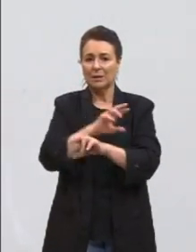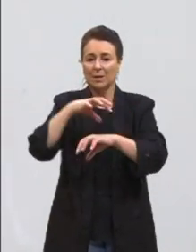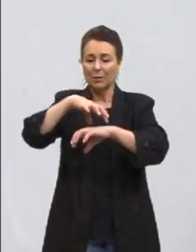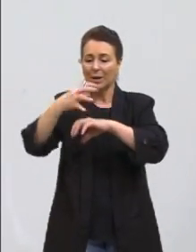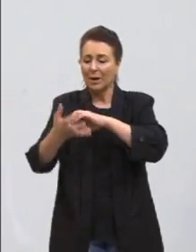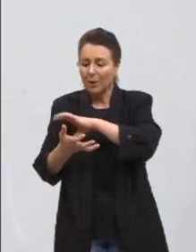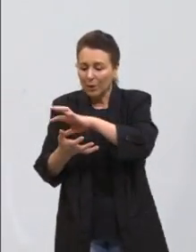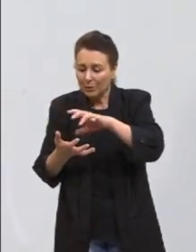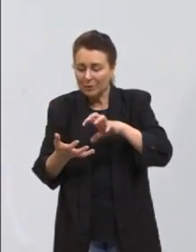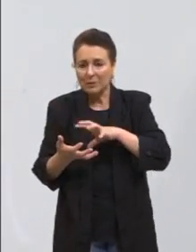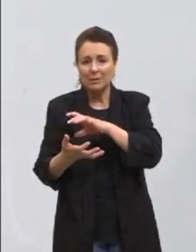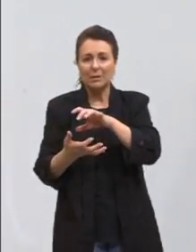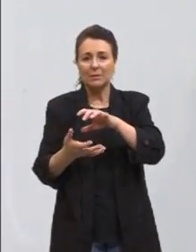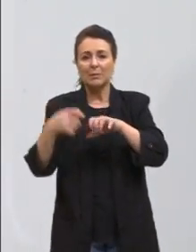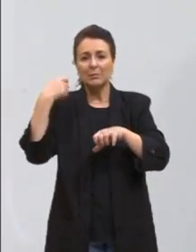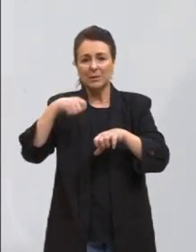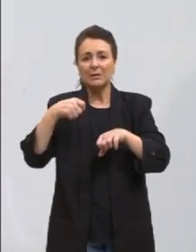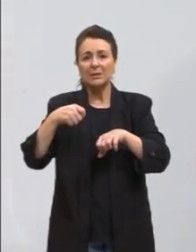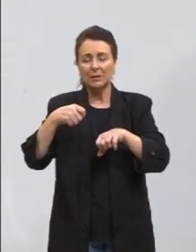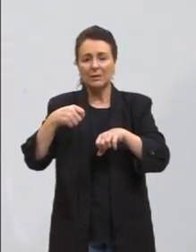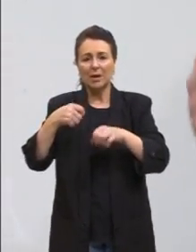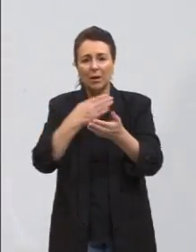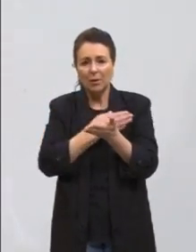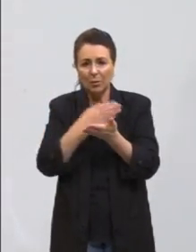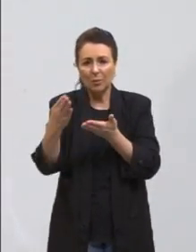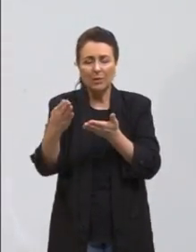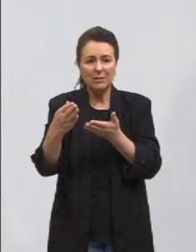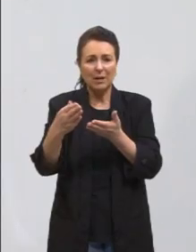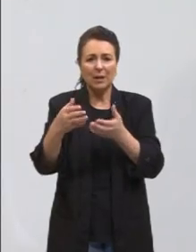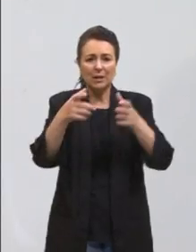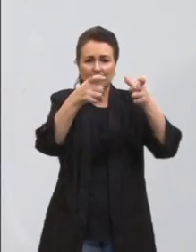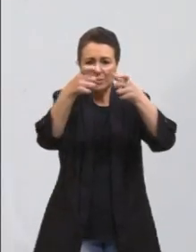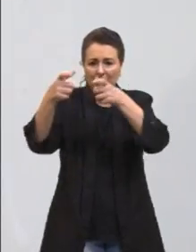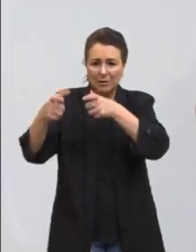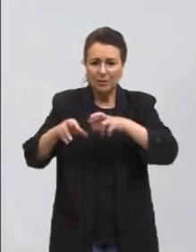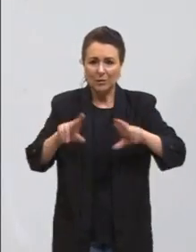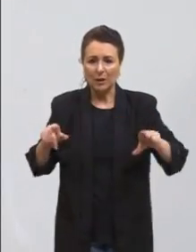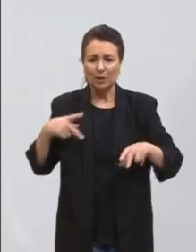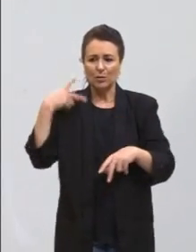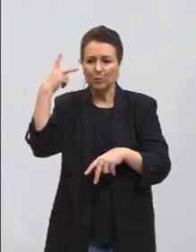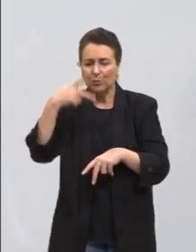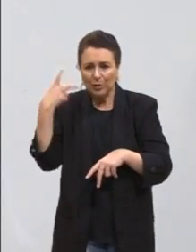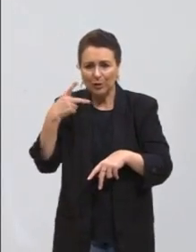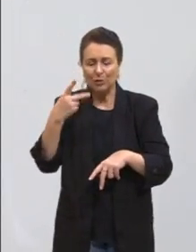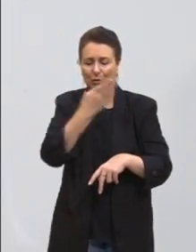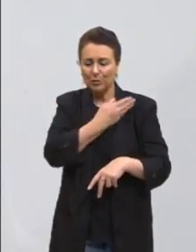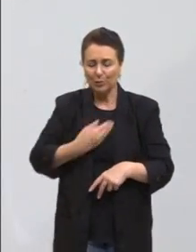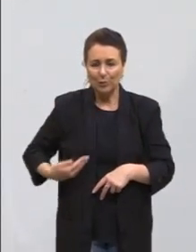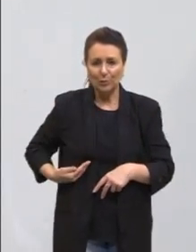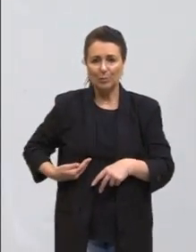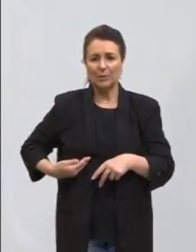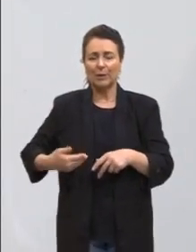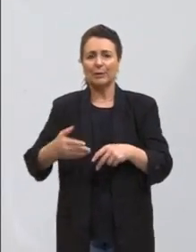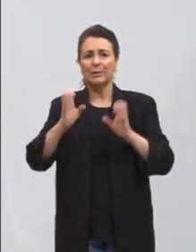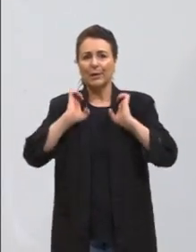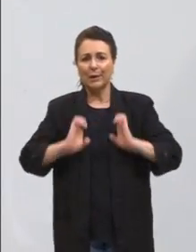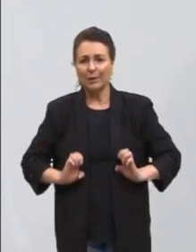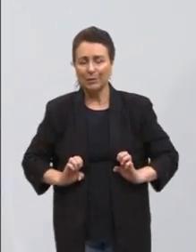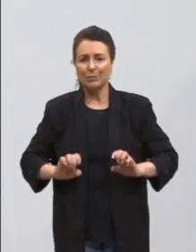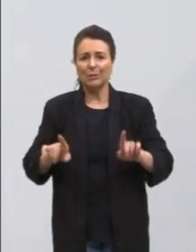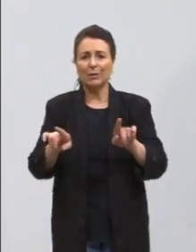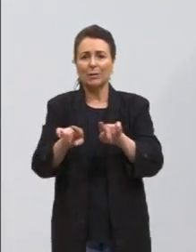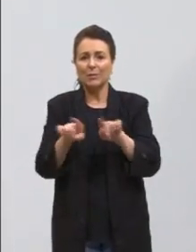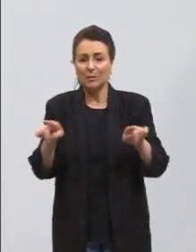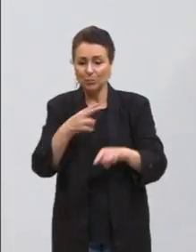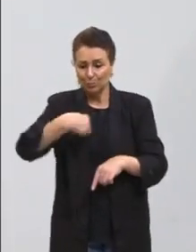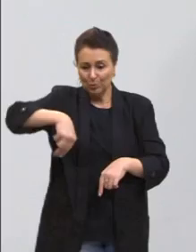ela precisa também partir de vários campos, sejam eles políticos, políticas públicas, ética, mas partir também de